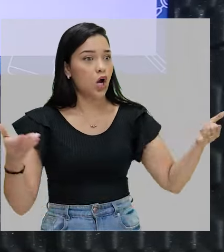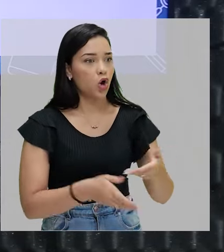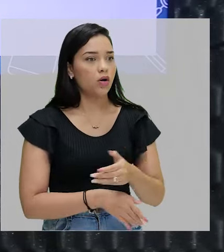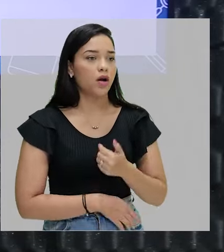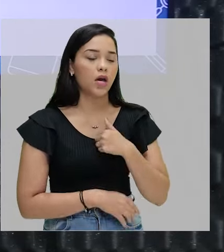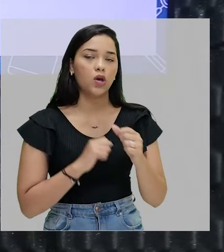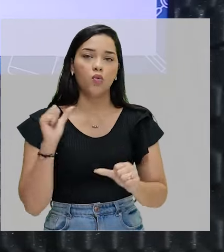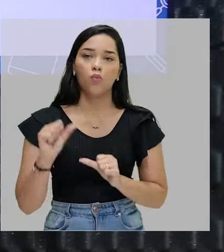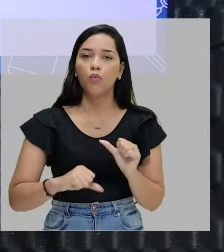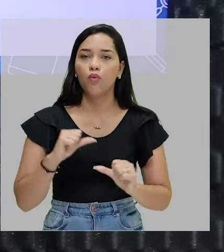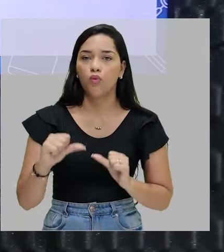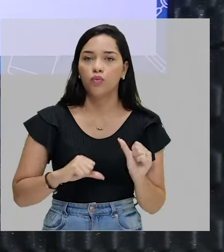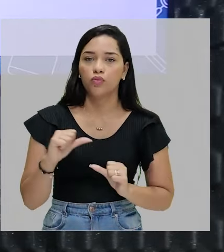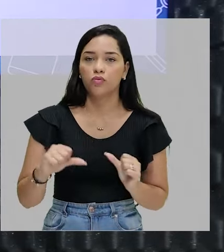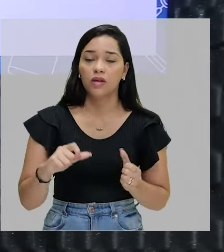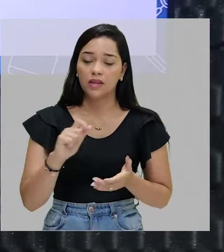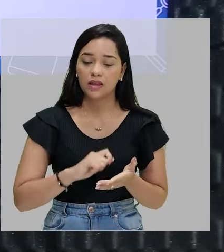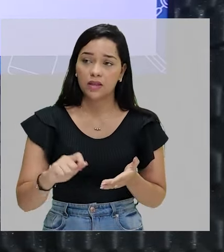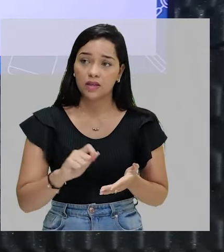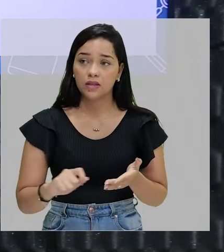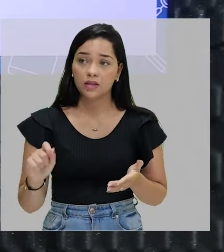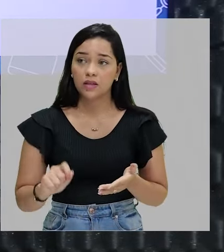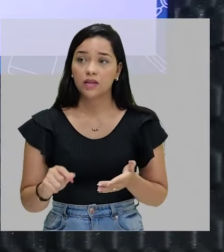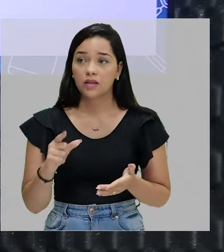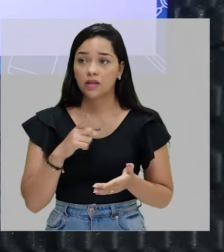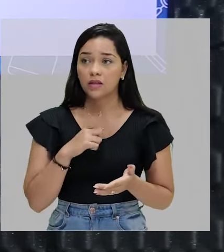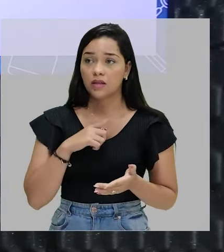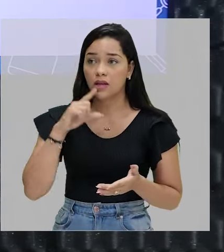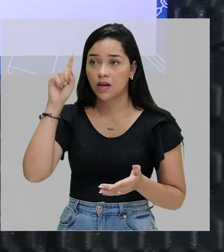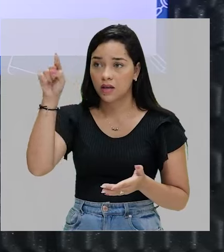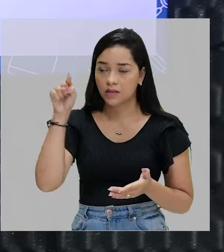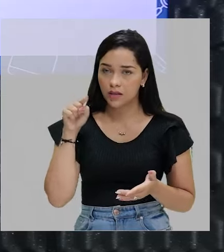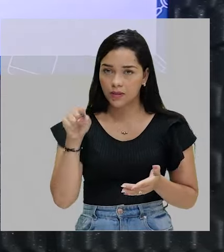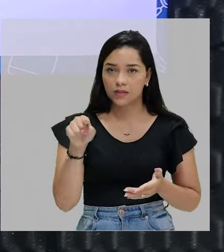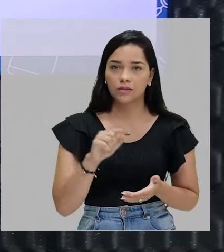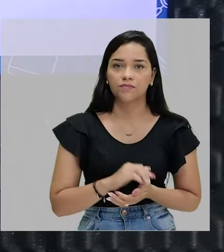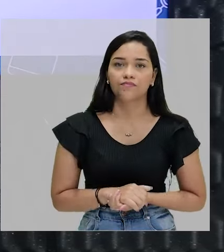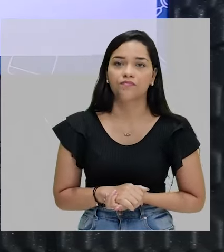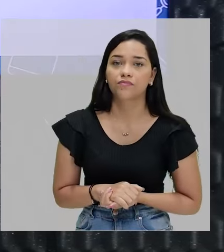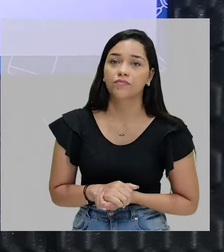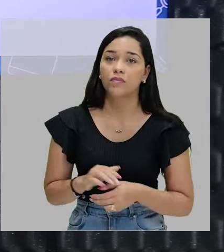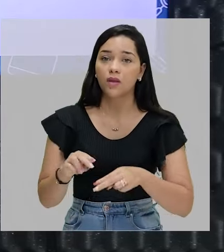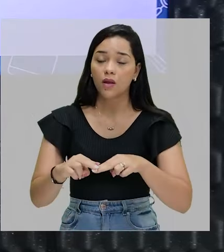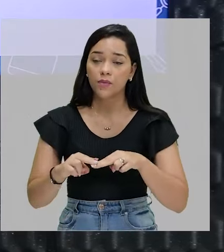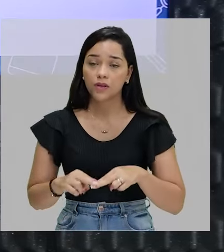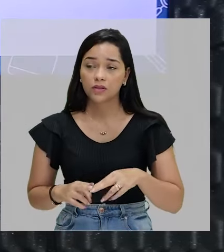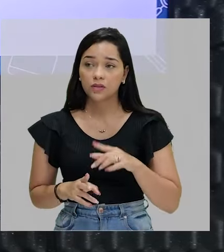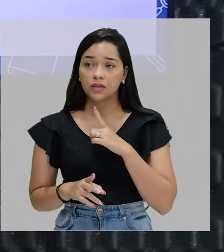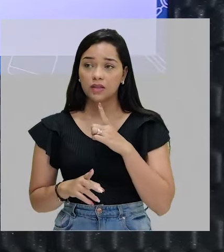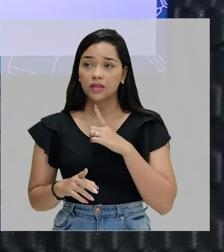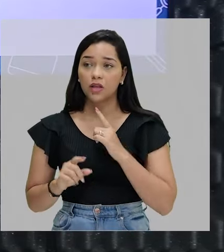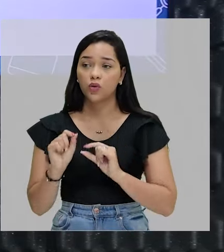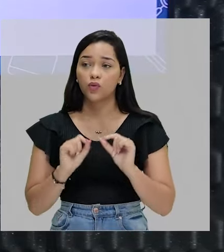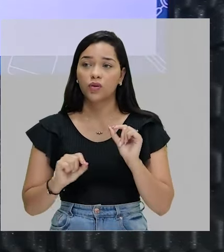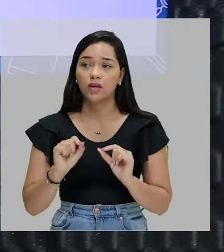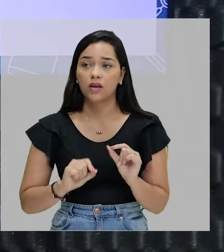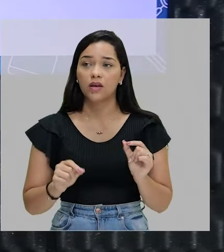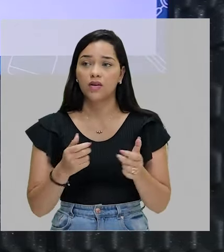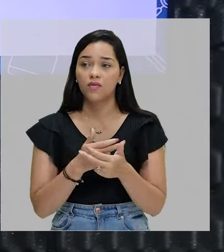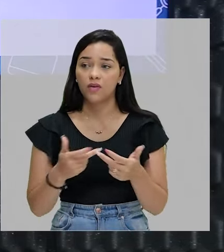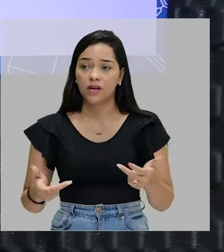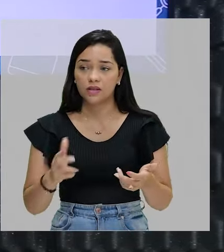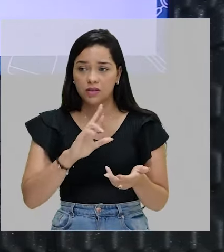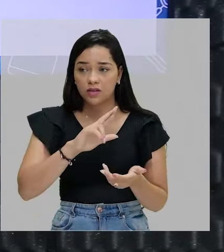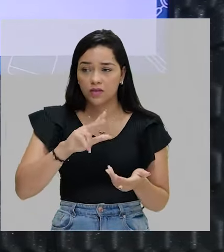Aí eu mudo a entonação. Na escrita, eu coloco a exclamação. Então, é por isso que tem havido muita